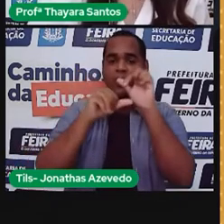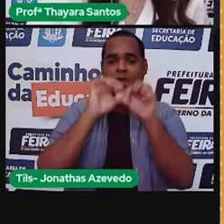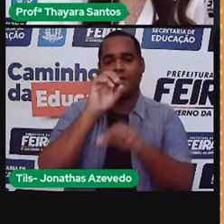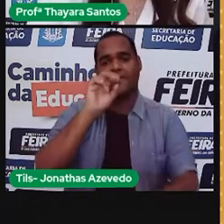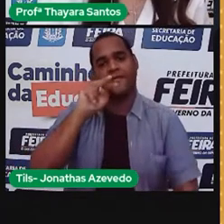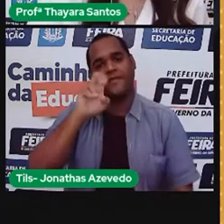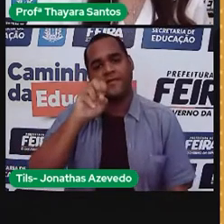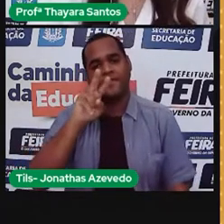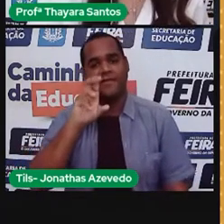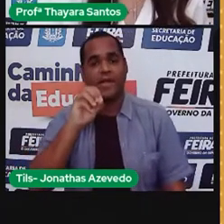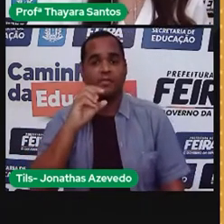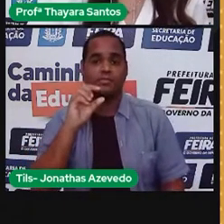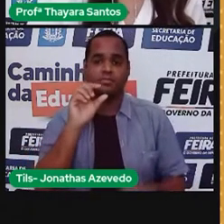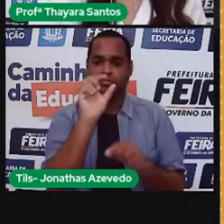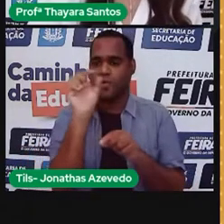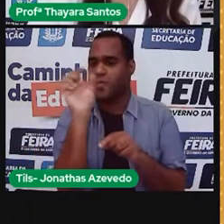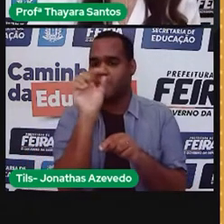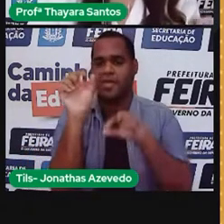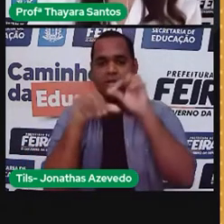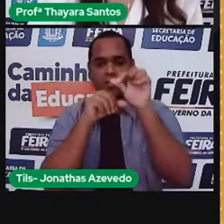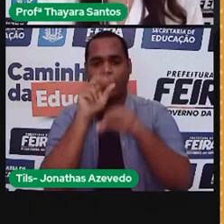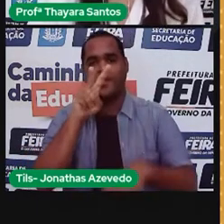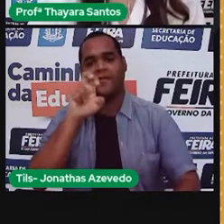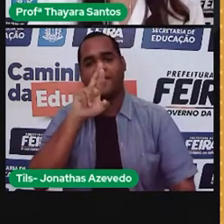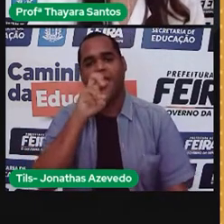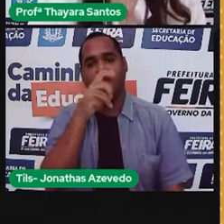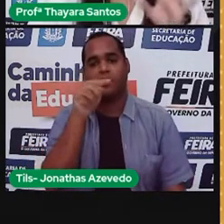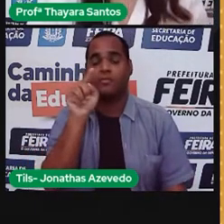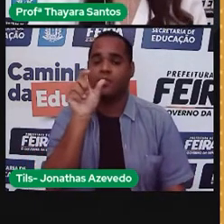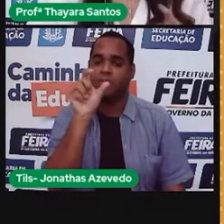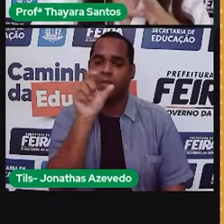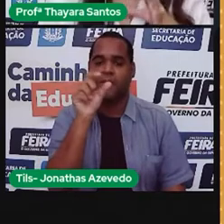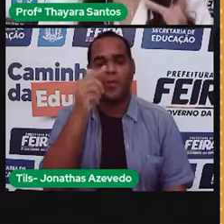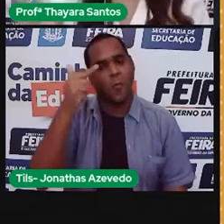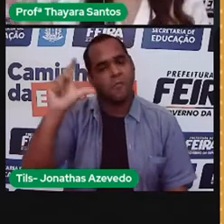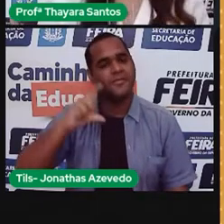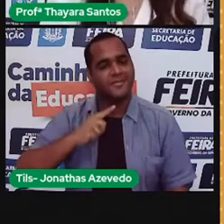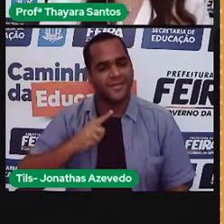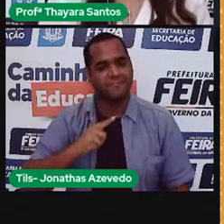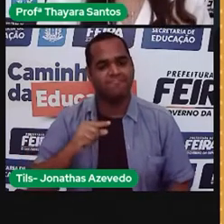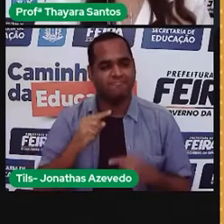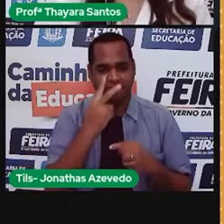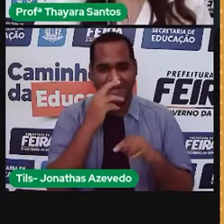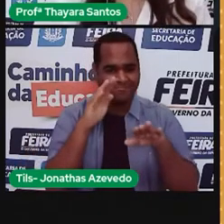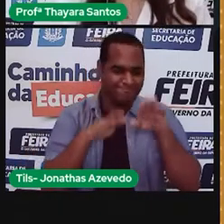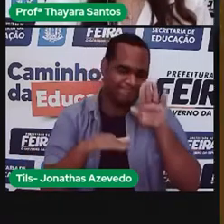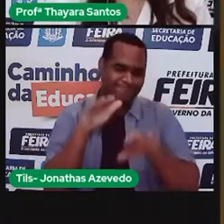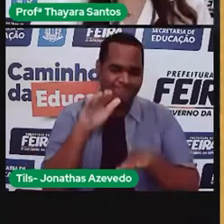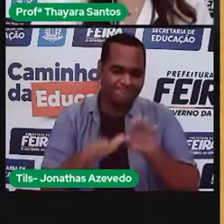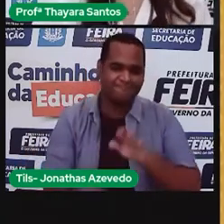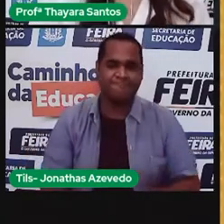ter uma potência. Se eu boto ele na posição verão, eu vou ter outra potência. Então, isso é meio que relativo.